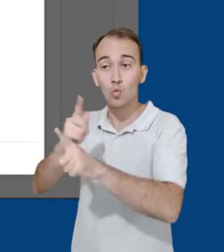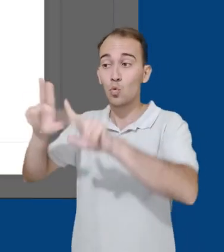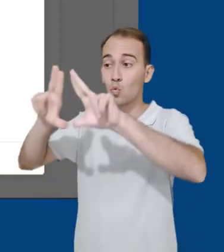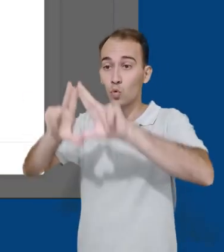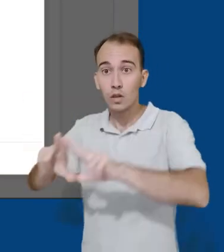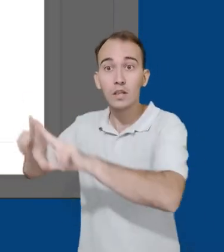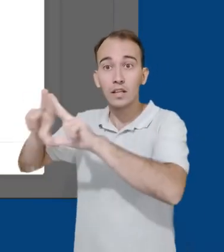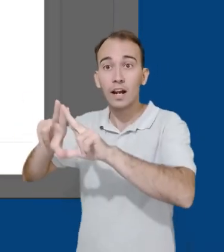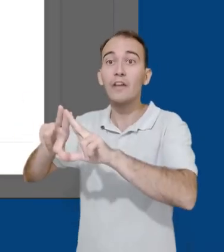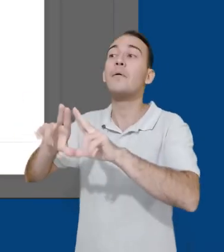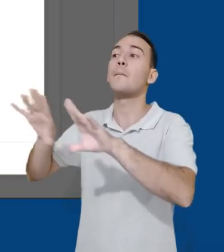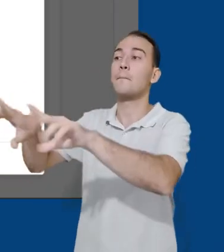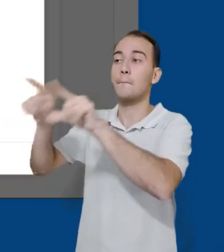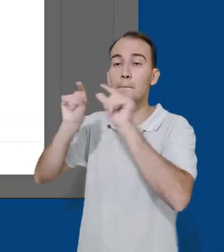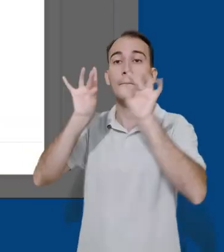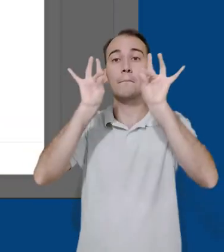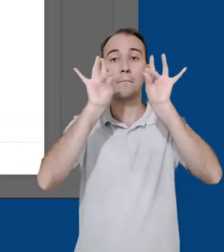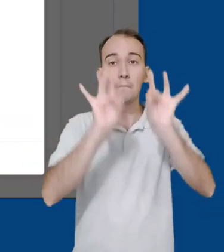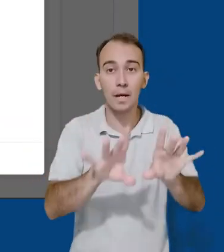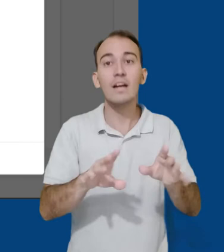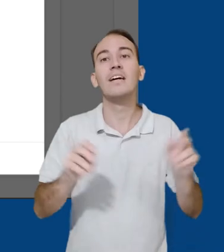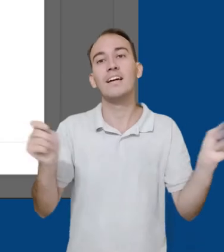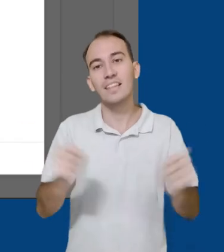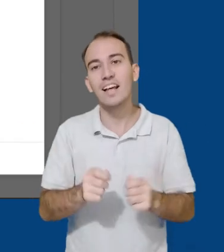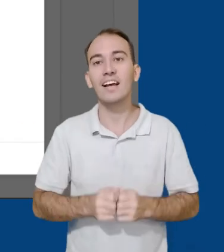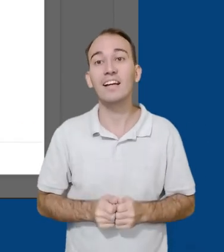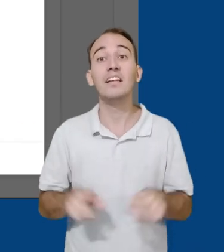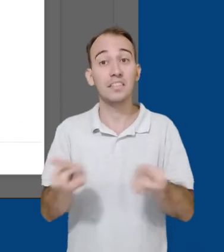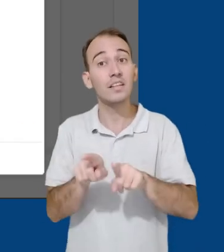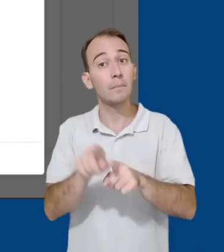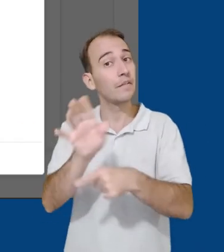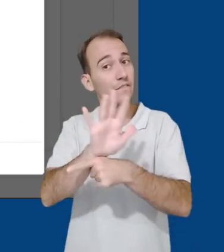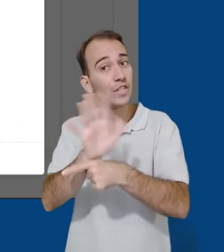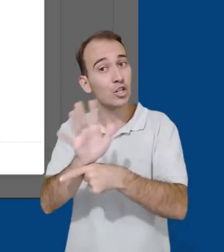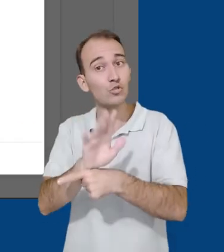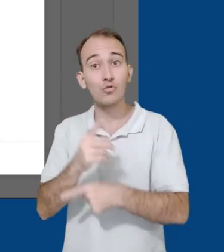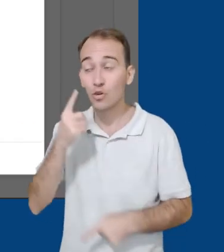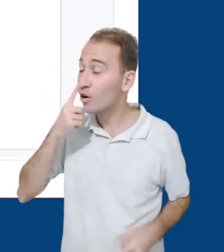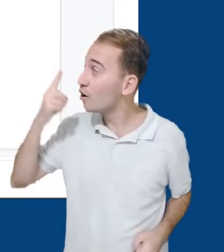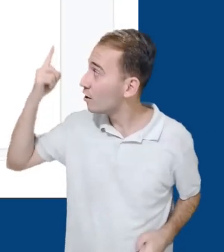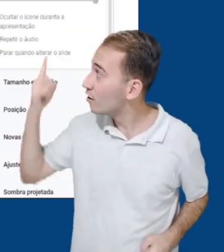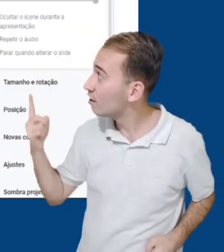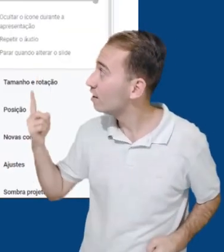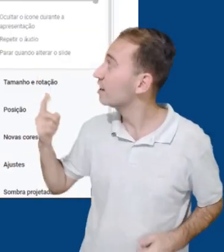Drive, seja da nossa pasta principal, dos compartilhados ou dos utilizados recentemente.